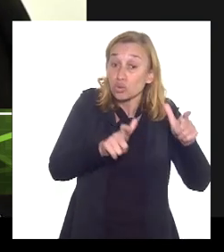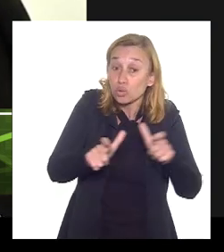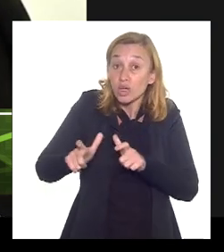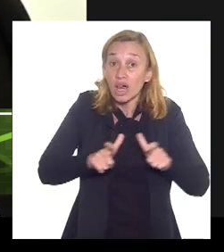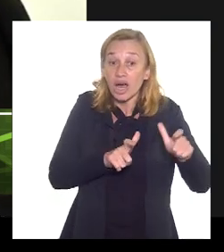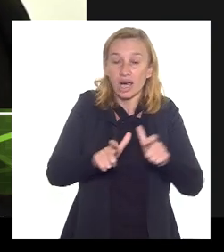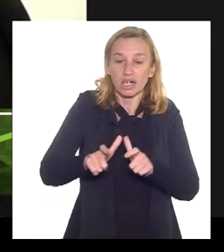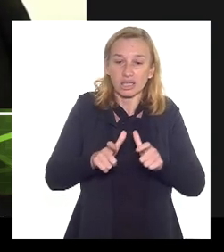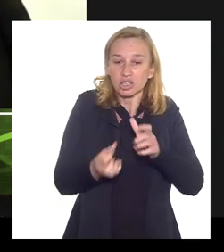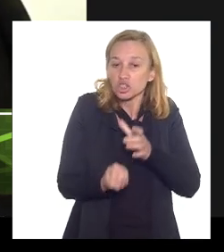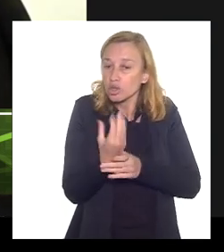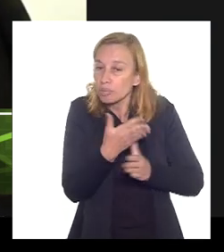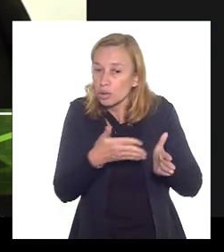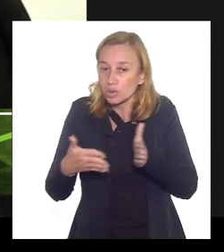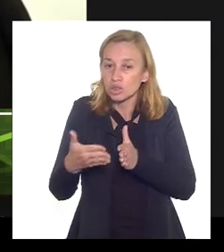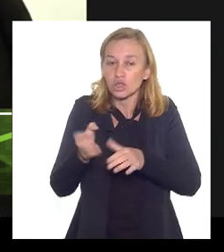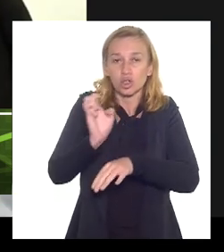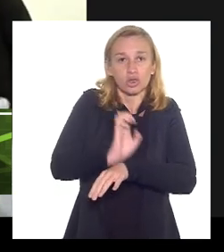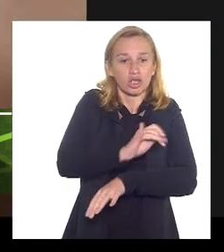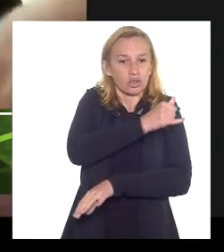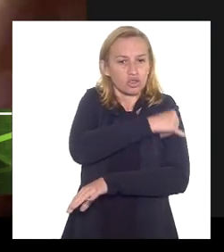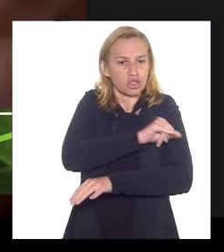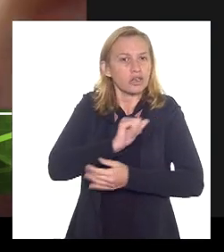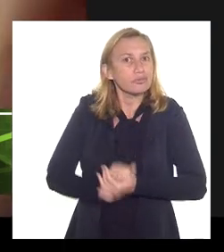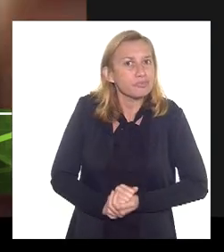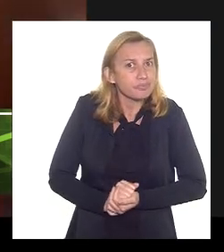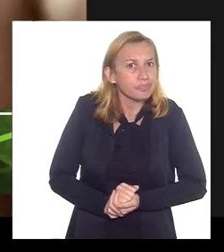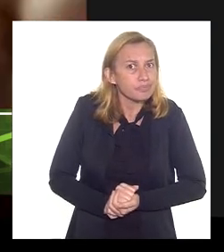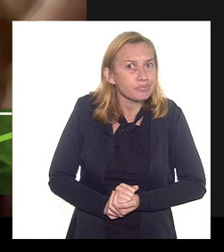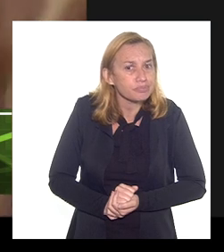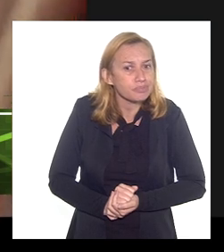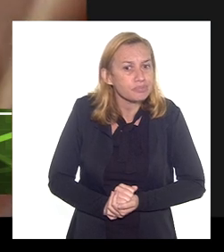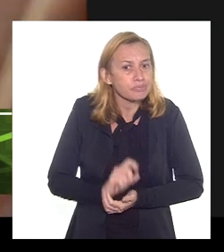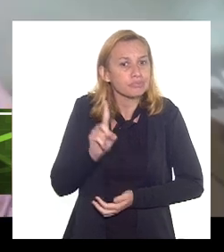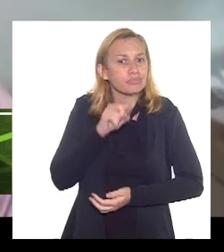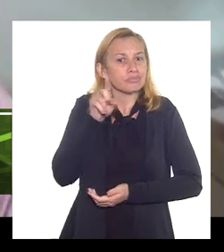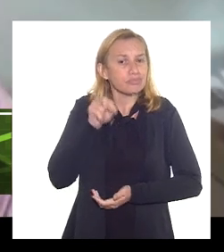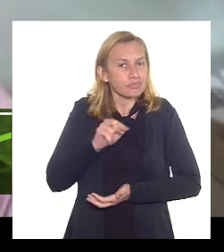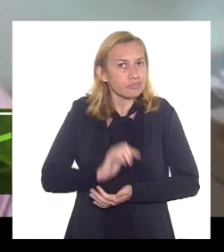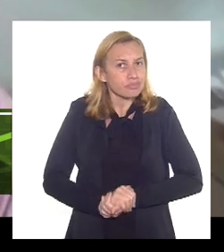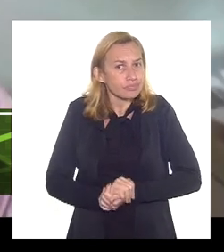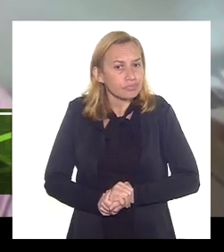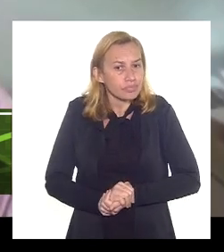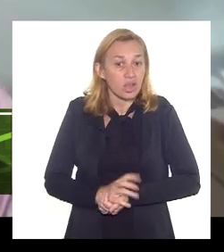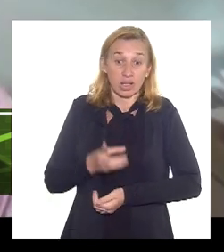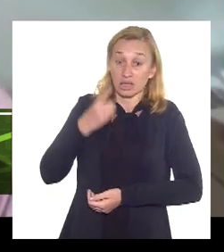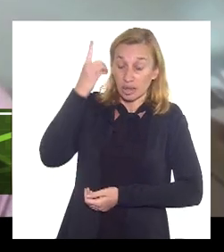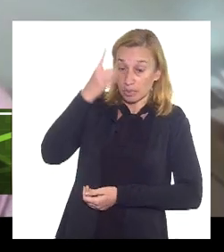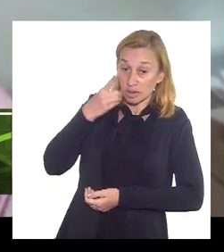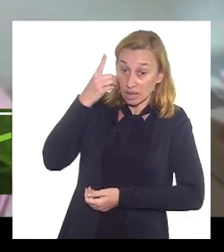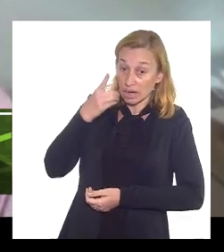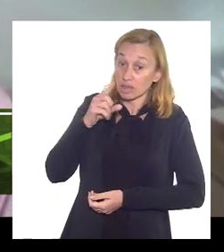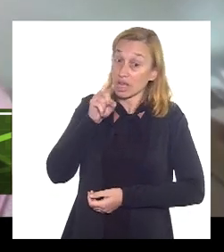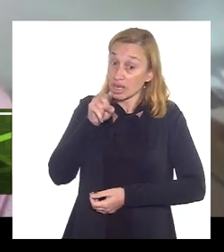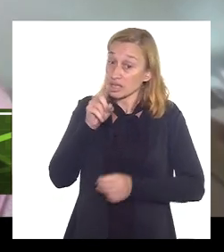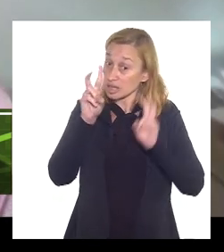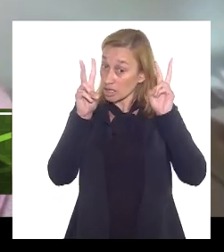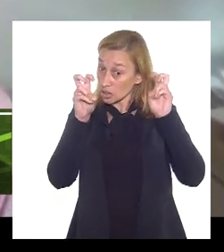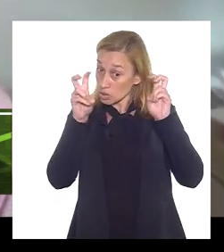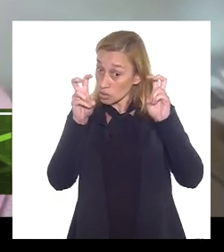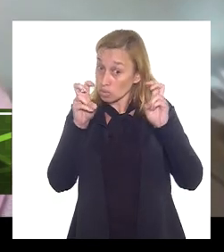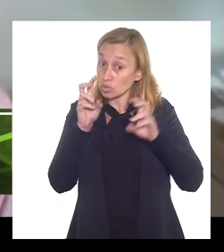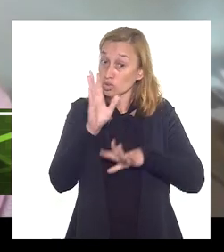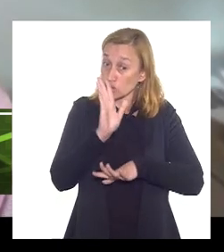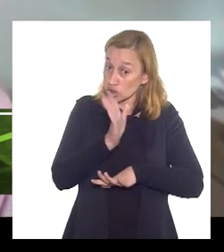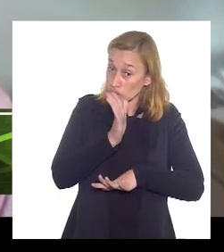de produção do estado do Rio de Janeiro deputado Carlos Macedo essa questão foi formalmente